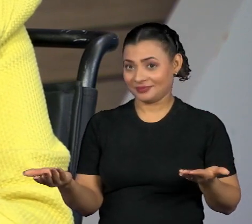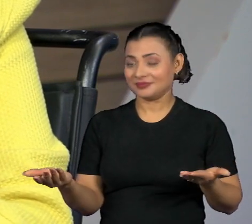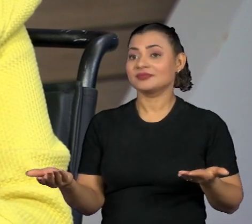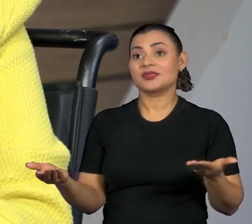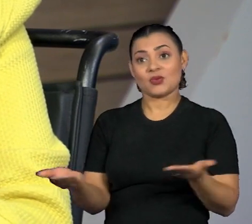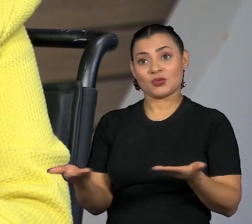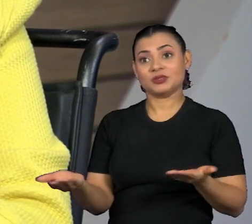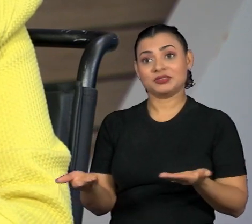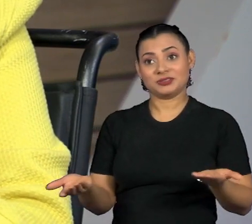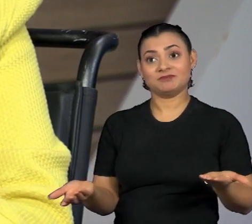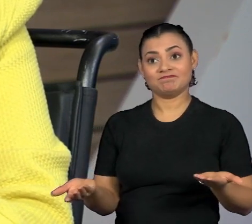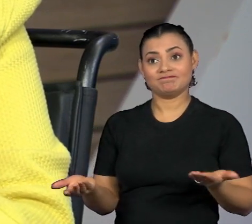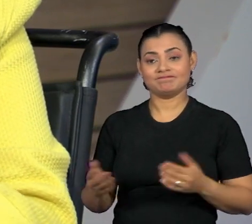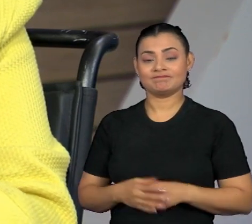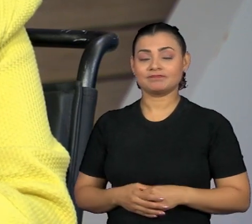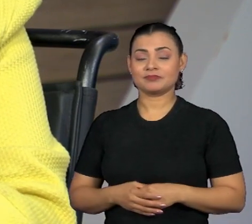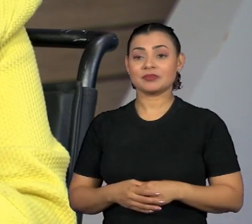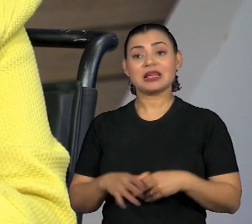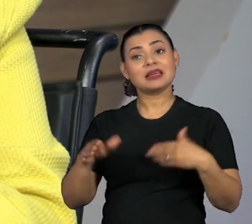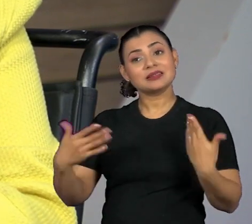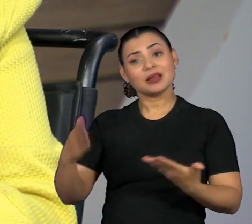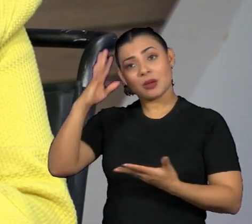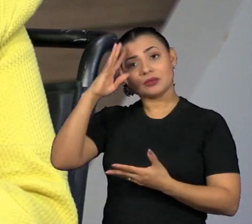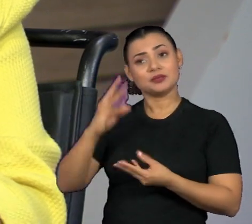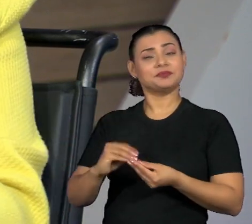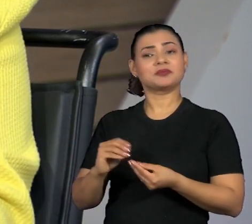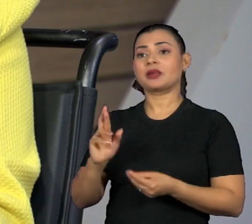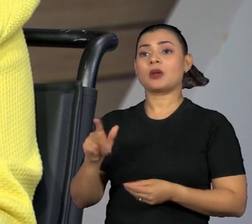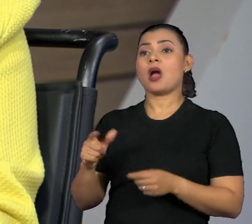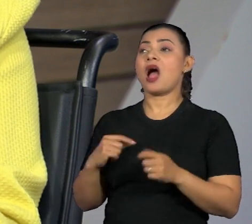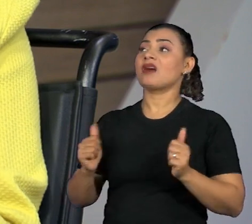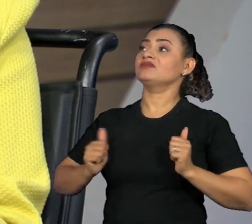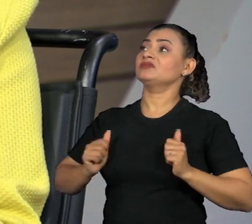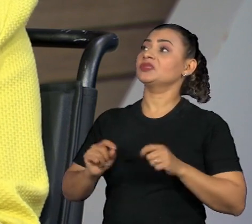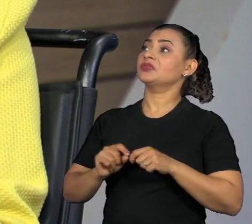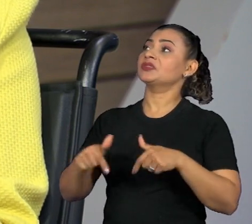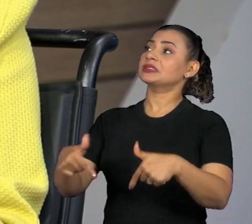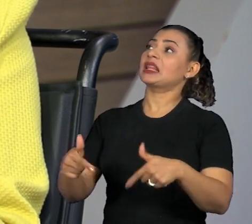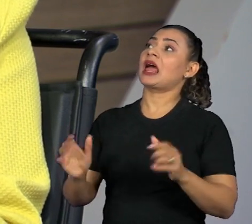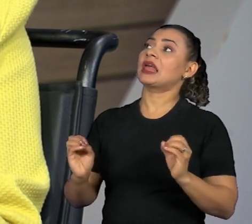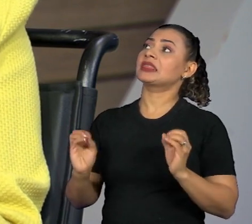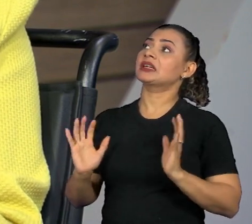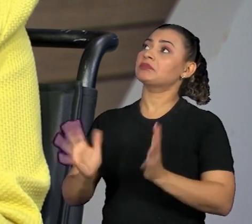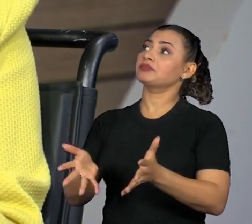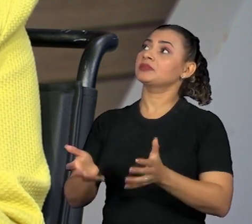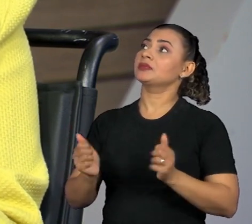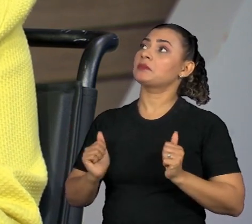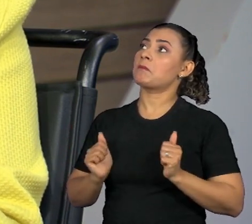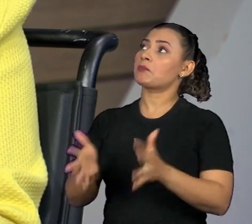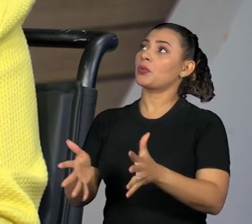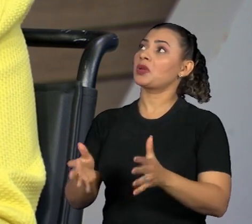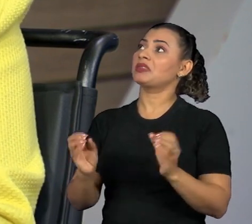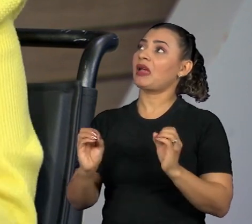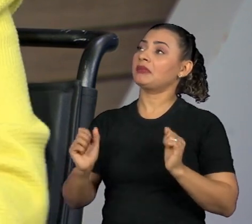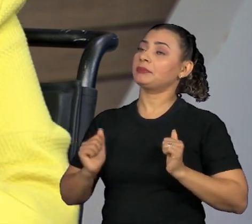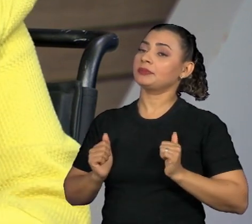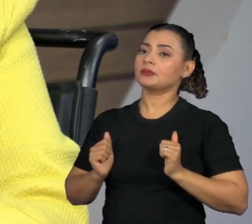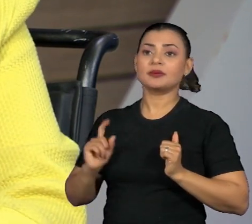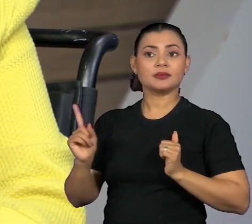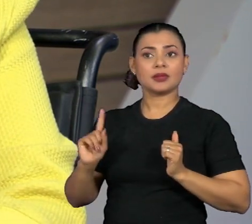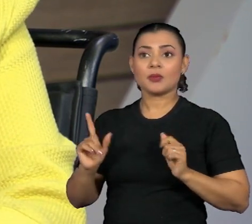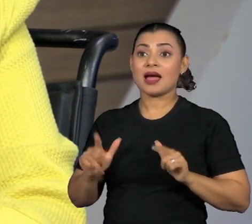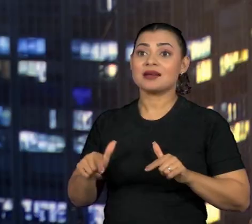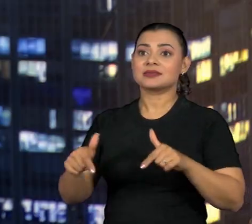causando atualmente. Então, a questão não é não fazer nada com o mundo natural, é apenas saber como